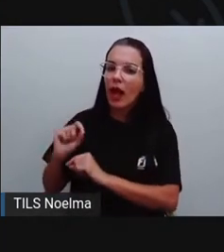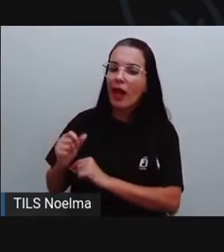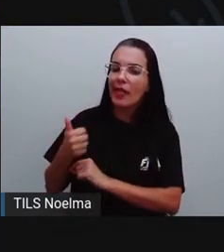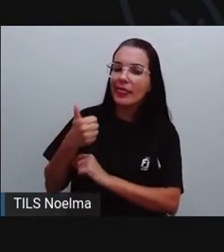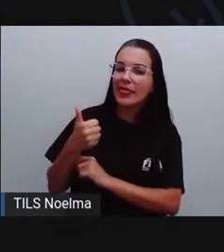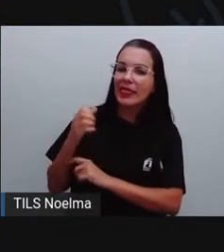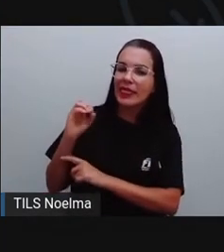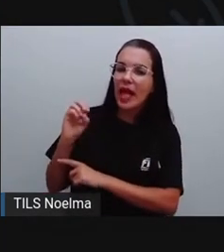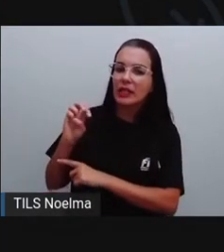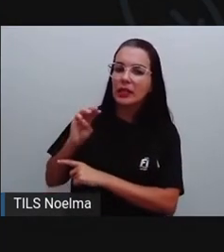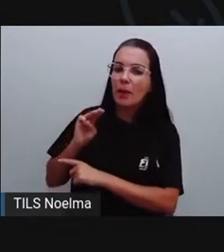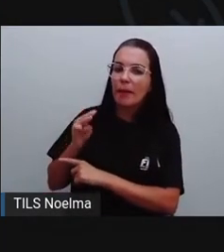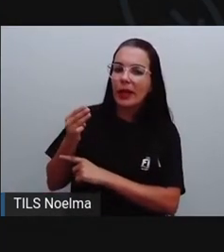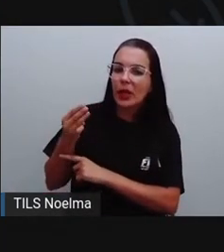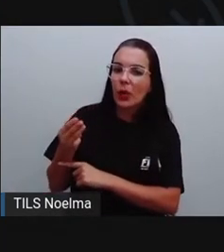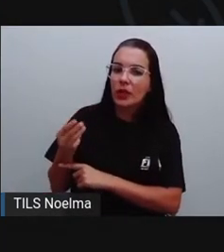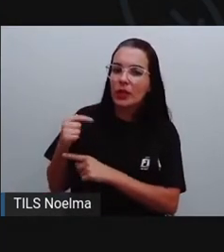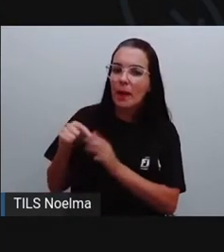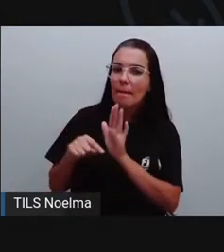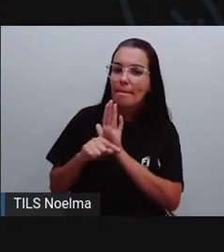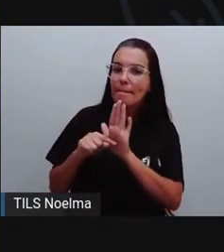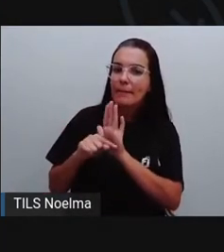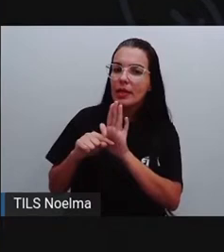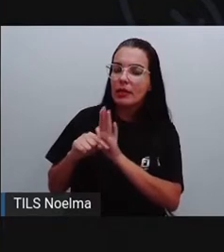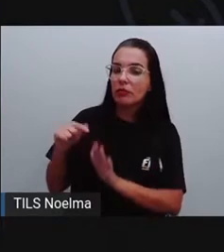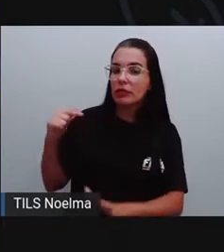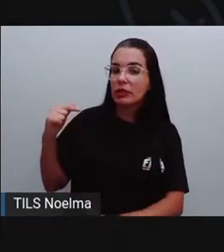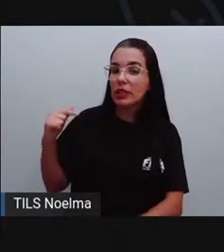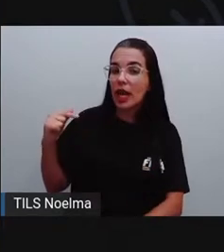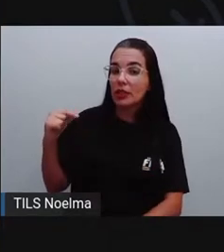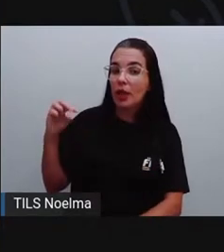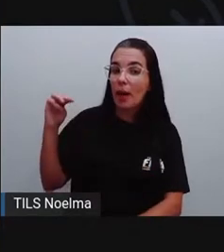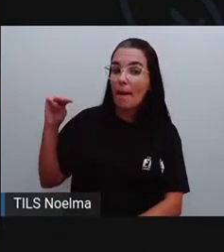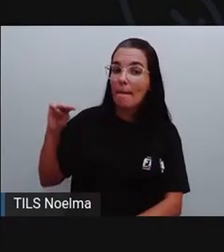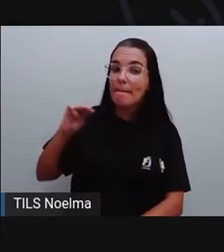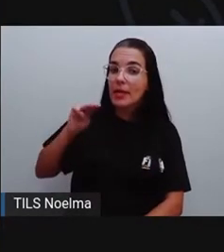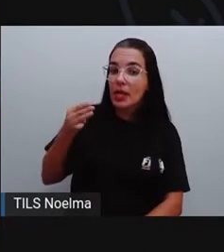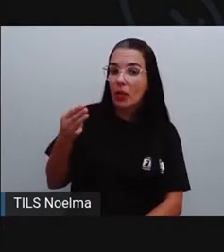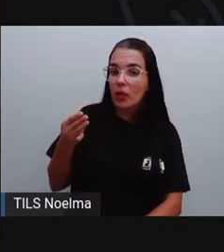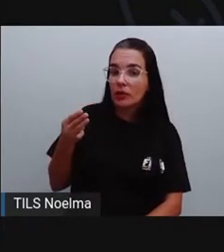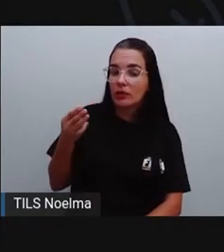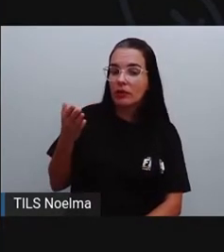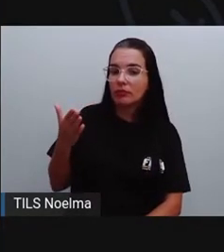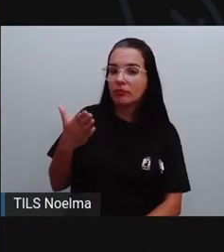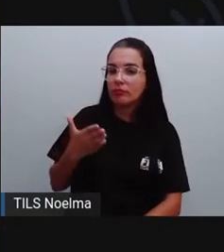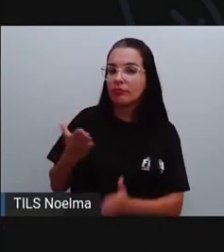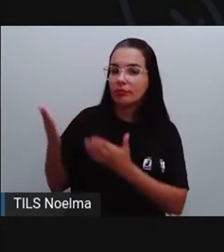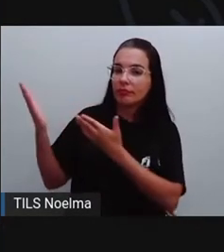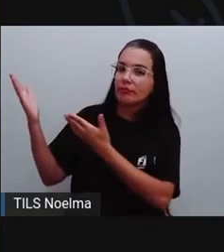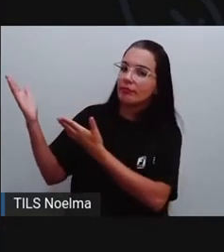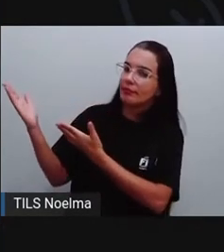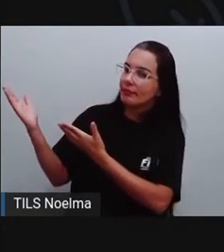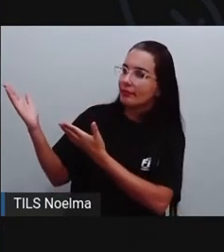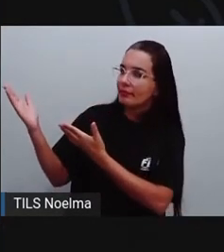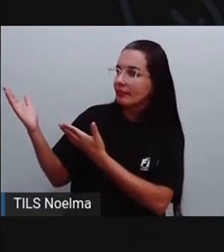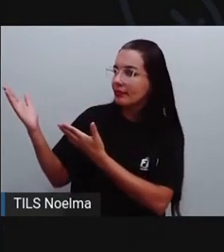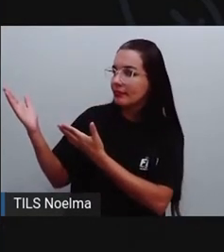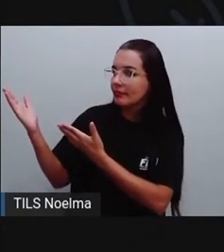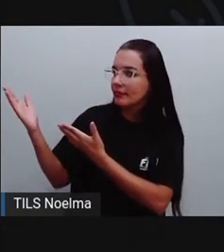10 milhões menos 7 milhões. Nós vamos ter aqui o quê? 3 milhões.